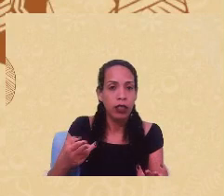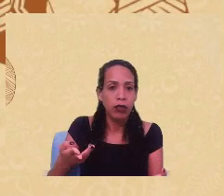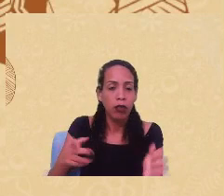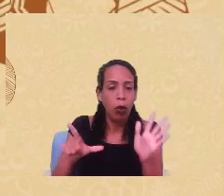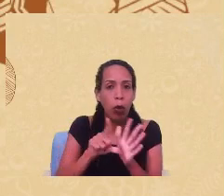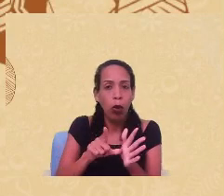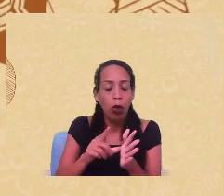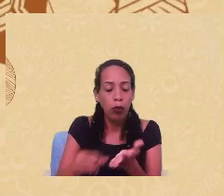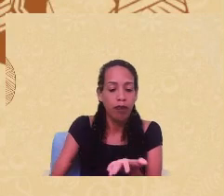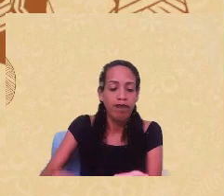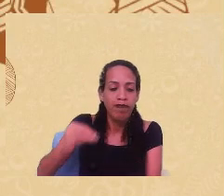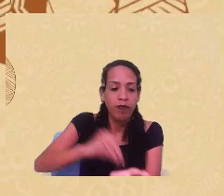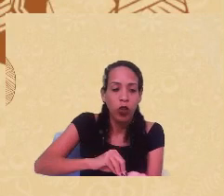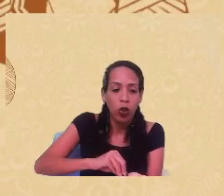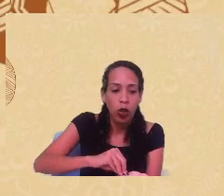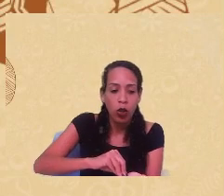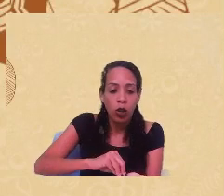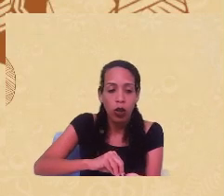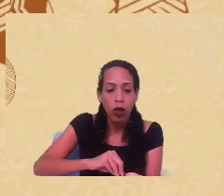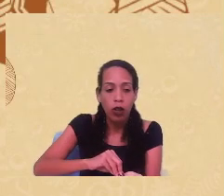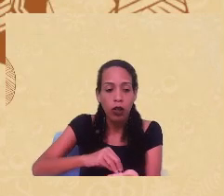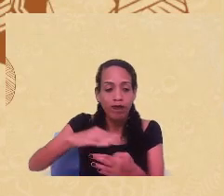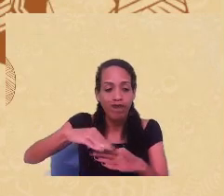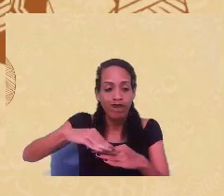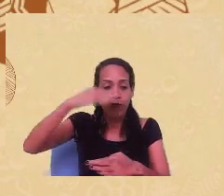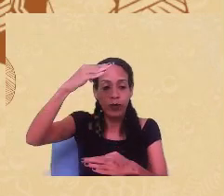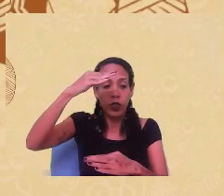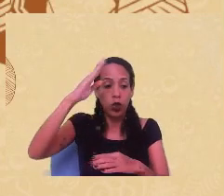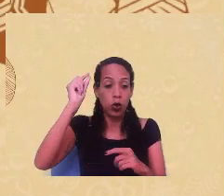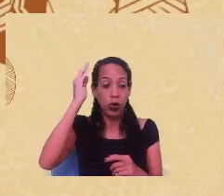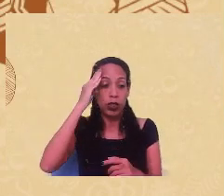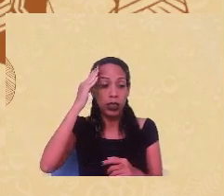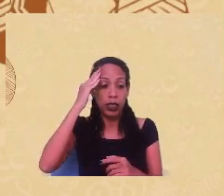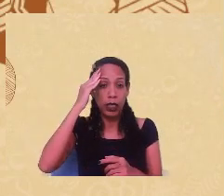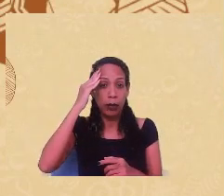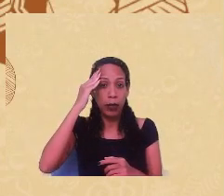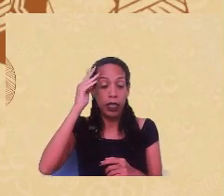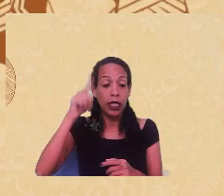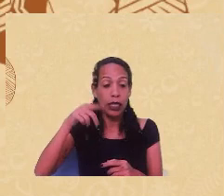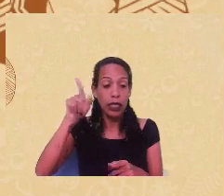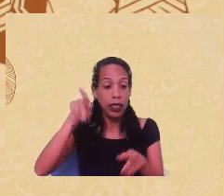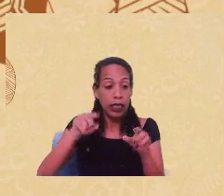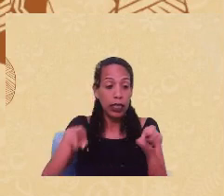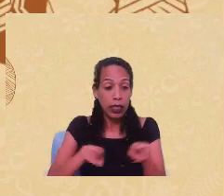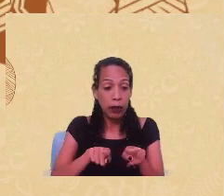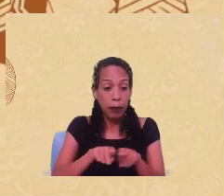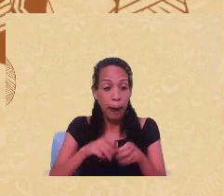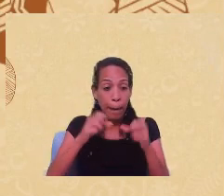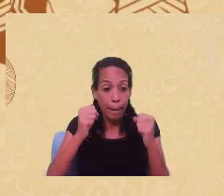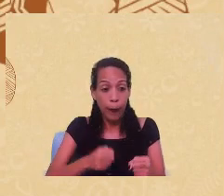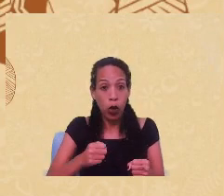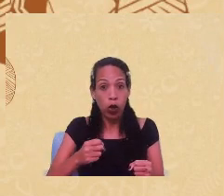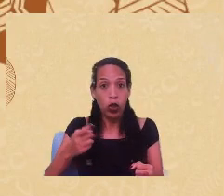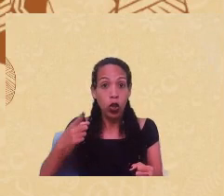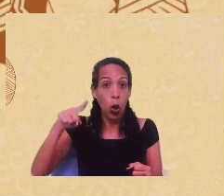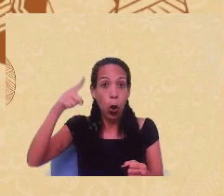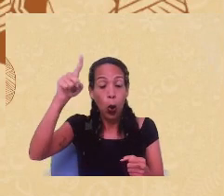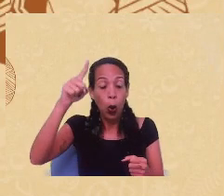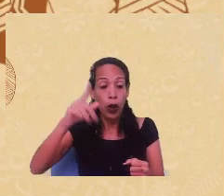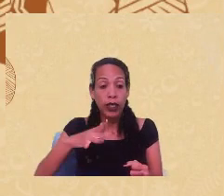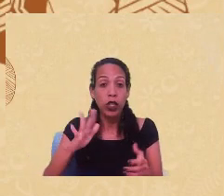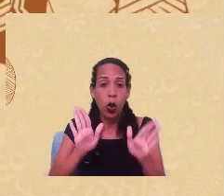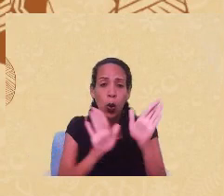essa hierarquização do saber e aí saber, poder, logo, prática de cuidado em saúde